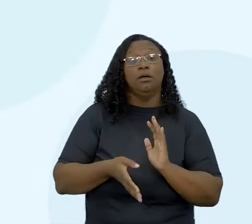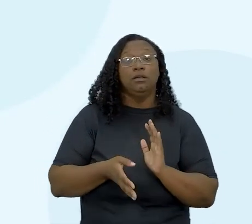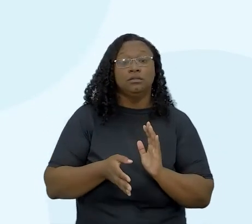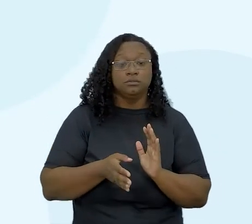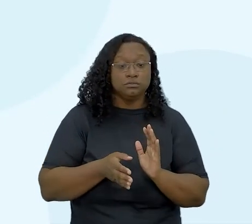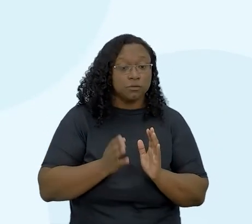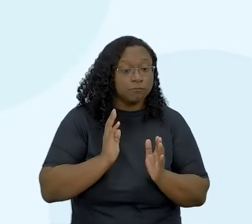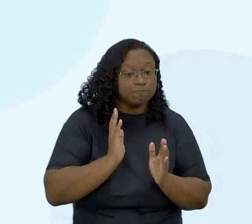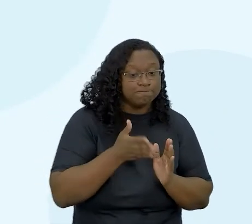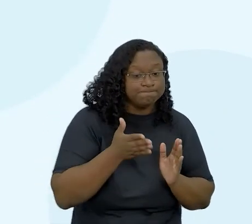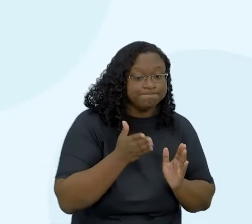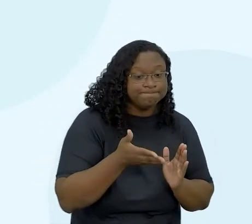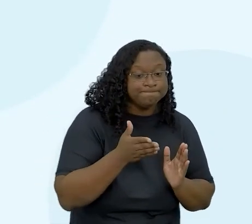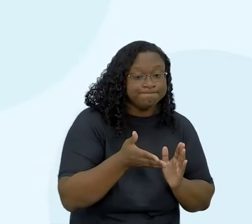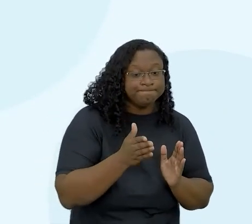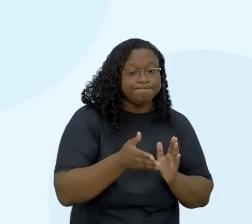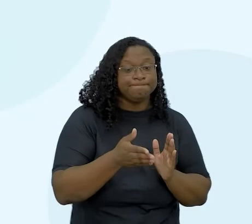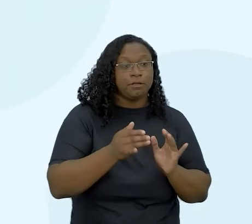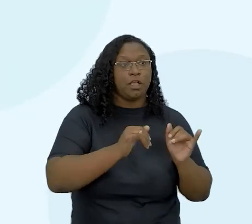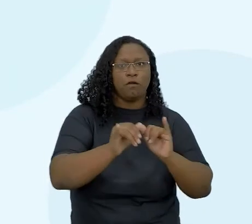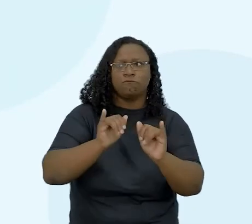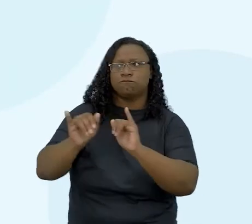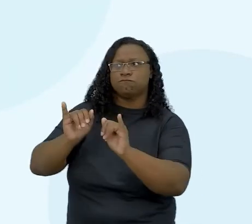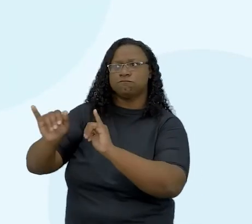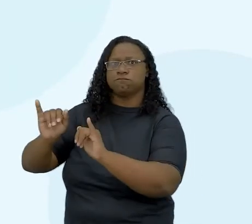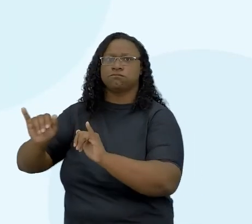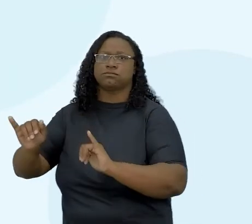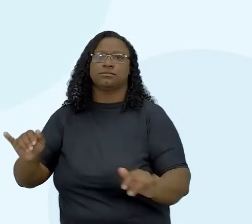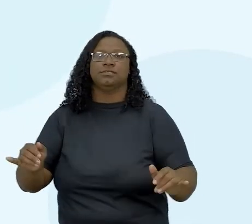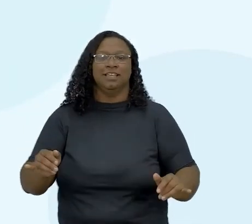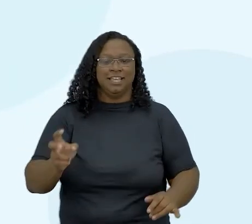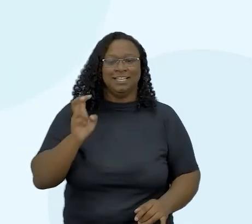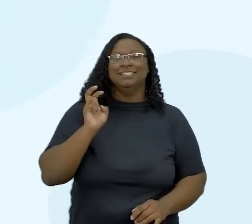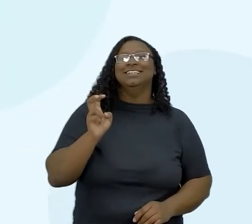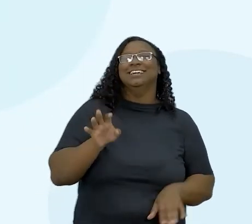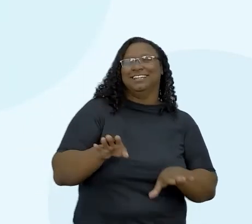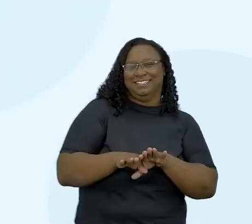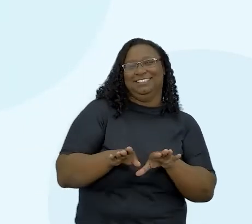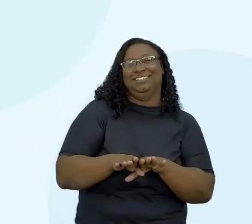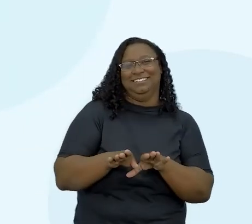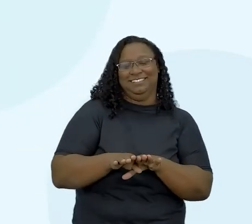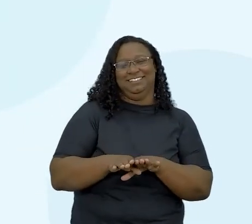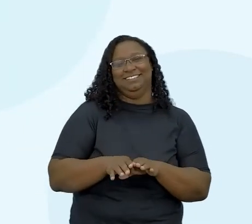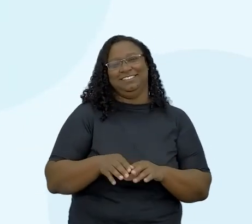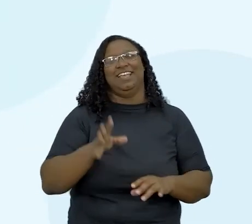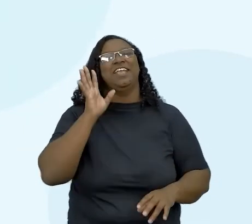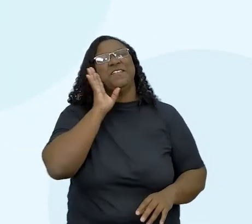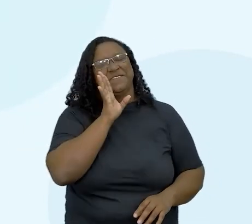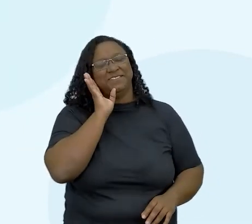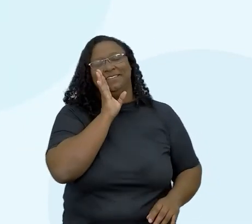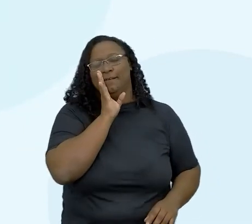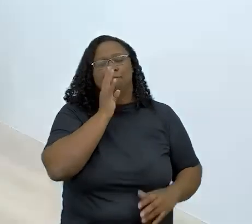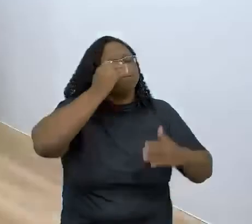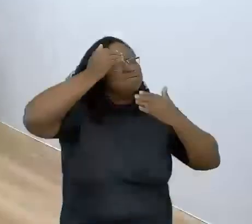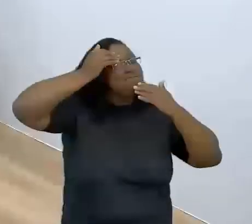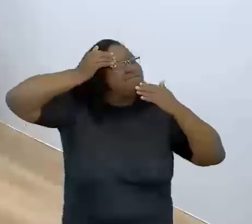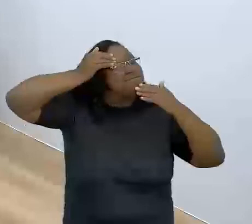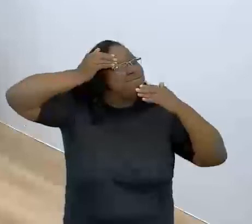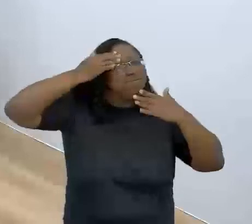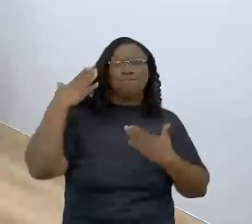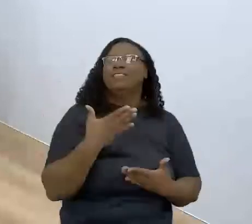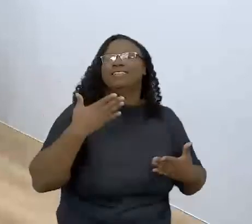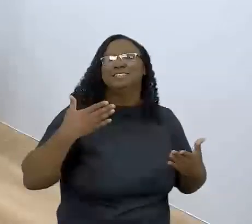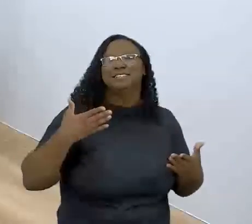e rede de contato. Tenho, tenho 100. 5. Muito bem. Muita gente abraçou a sua ideia aí, né? muita. Muito legal. Duane, eu quero agradecer a sua